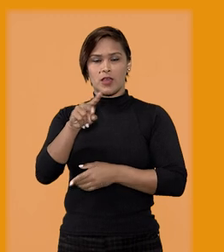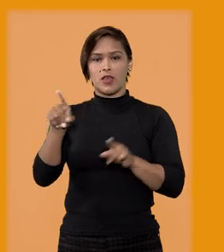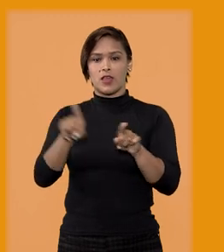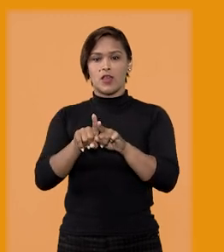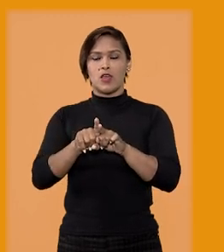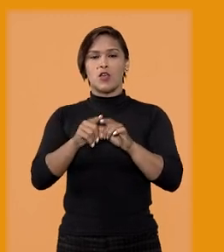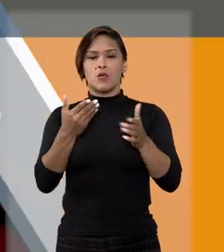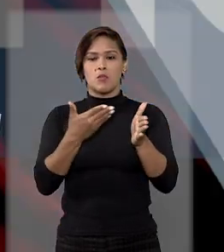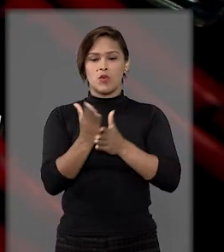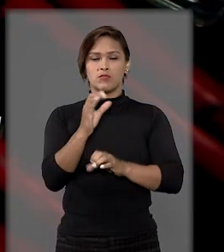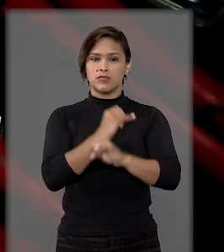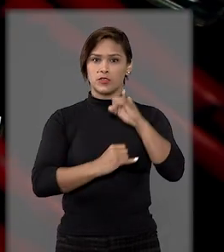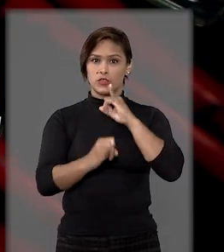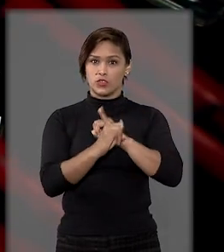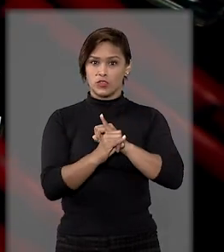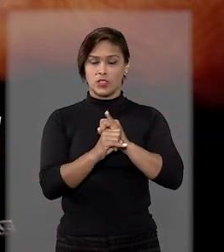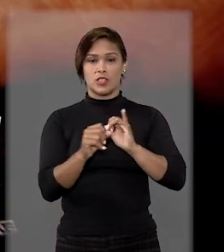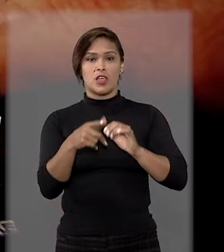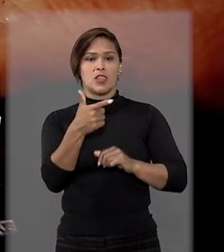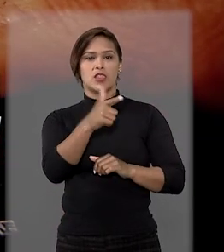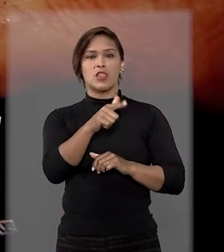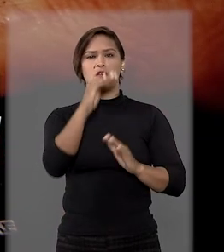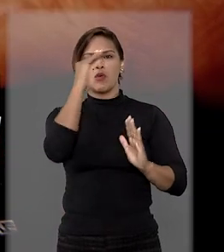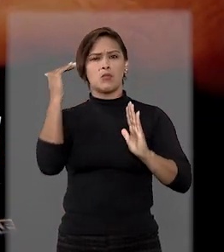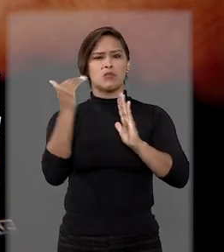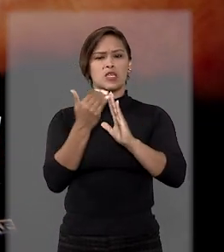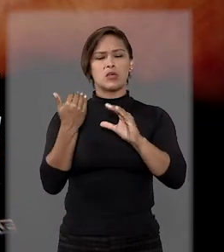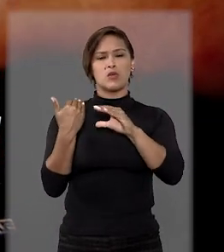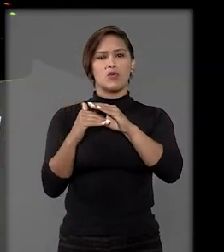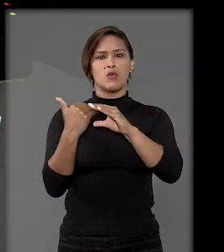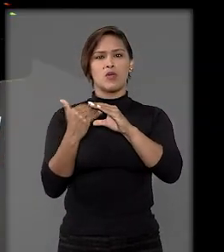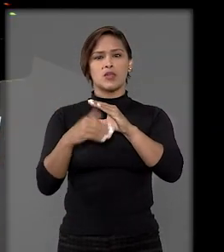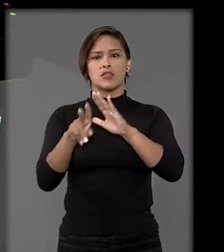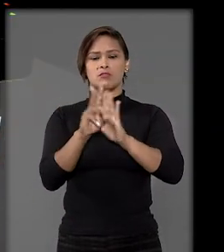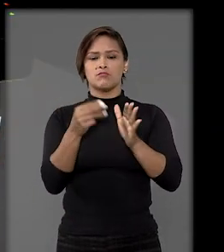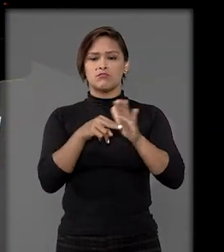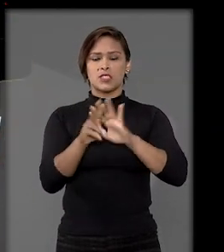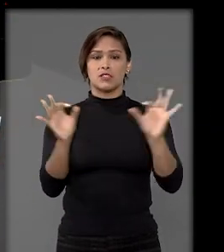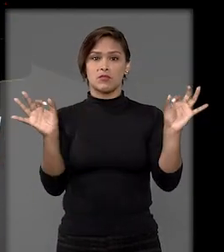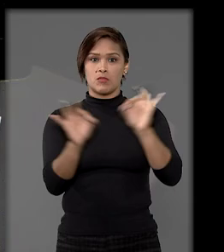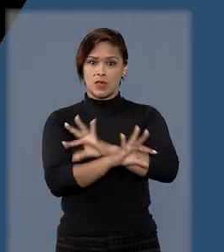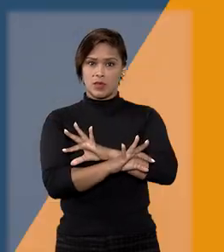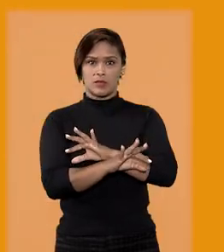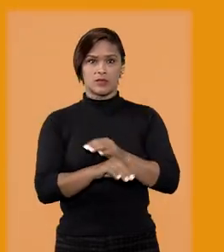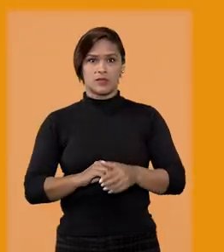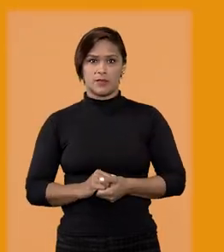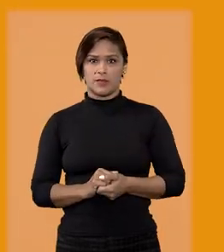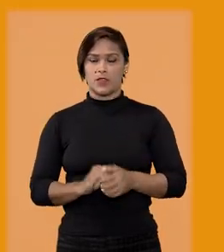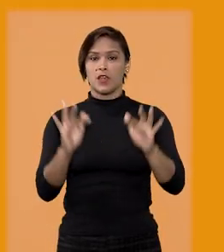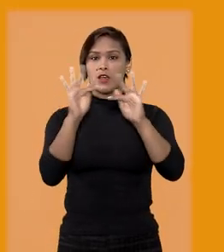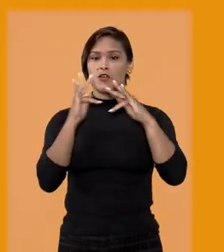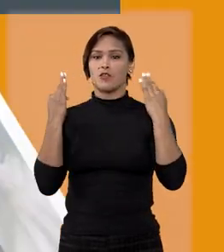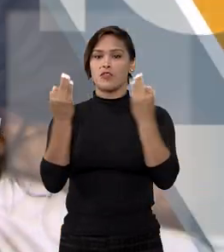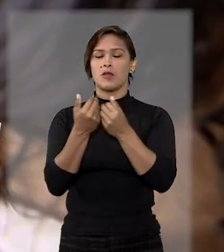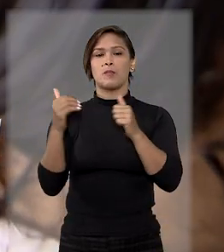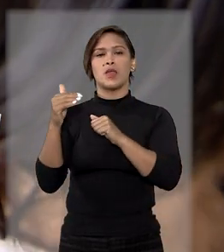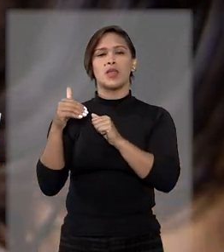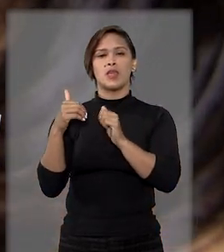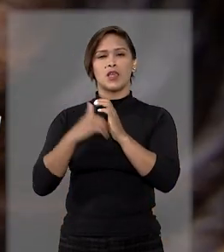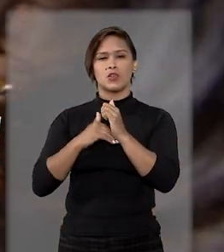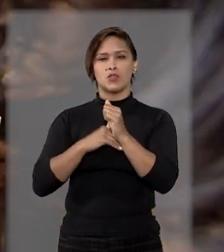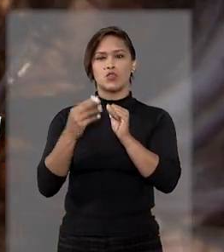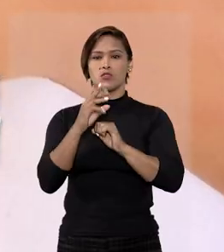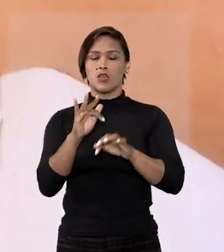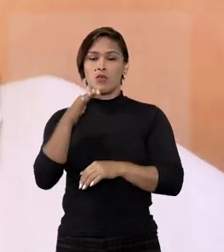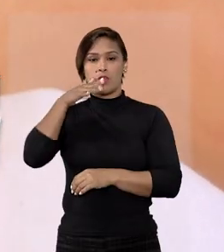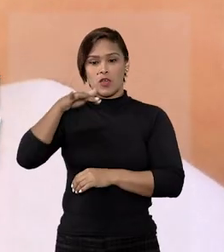vai ver. Provedores de internet não têm o dever de armazenar mensagens deletadas. Família que escondeu